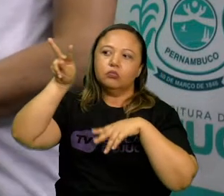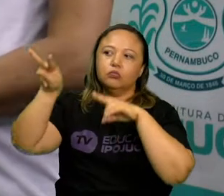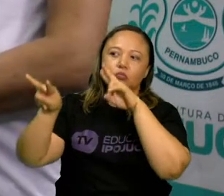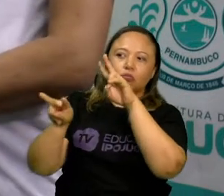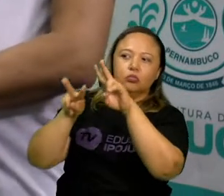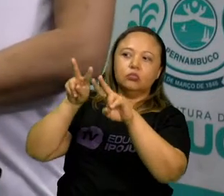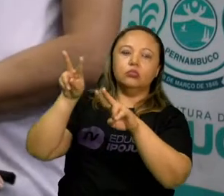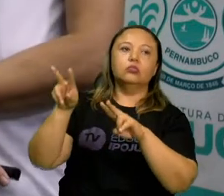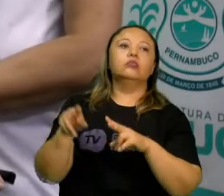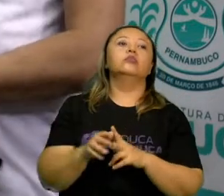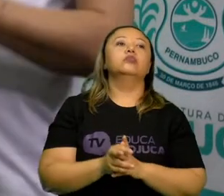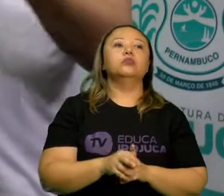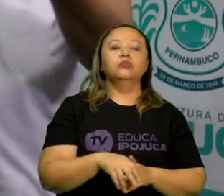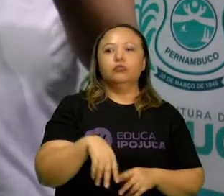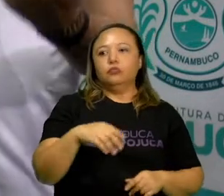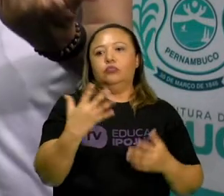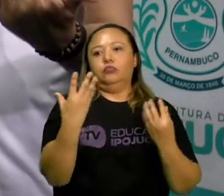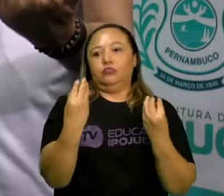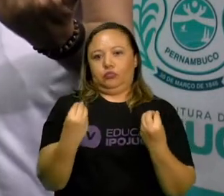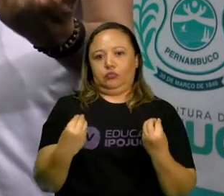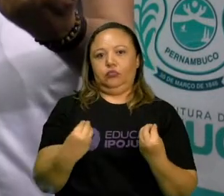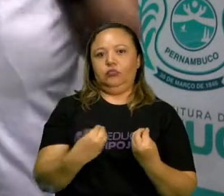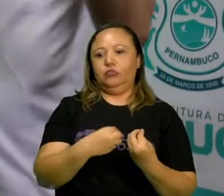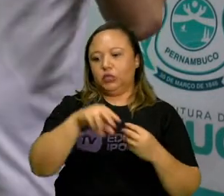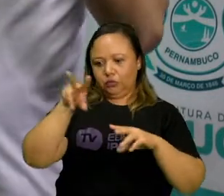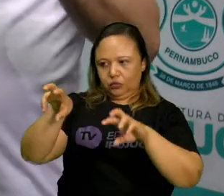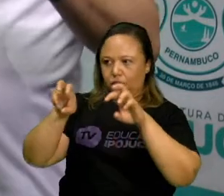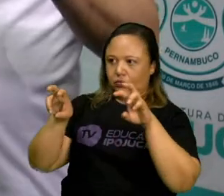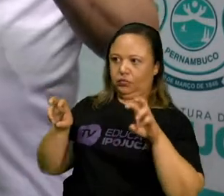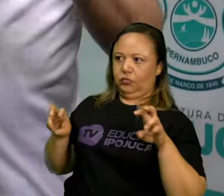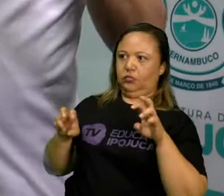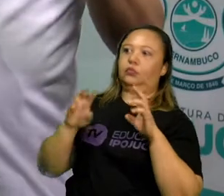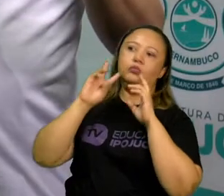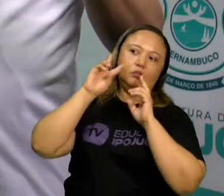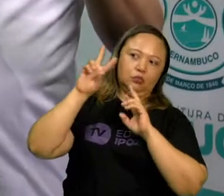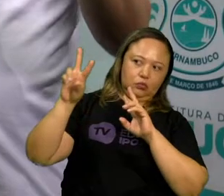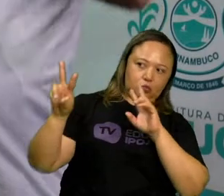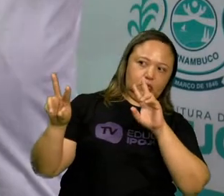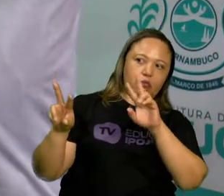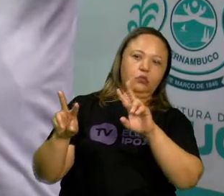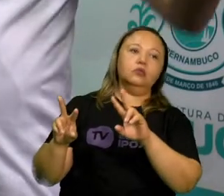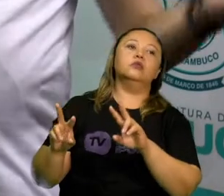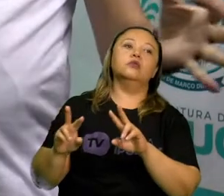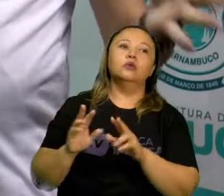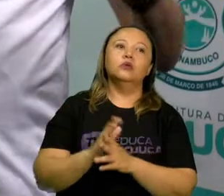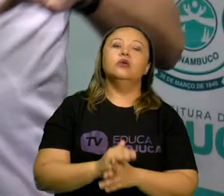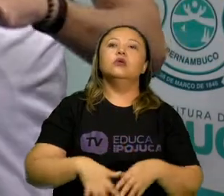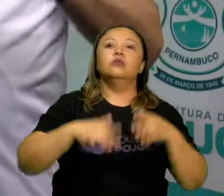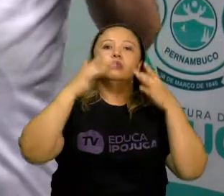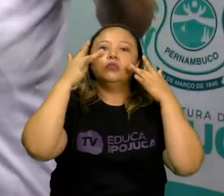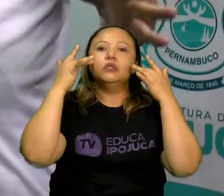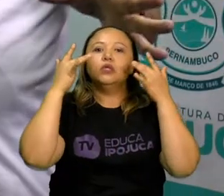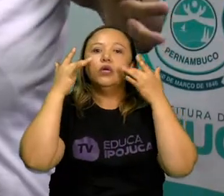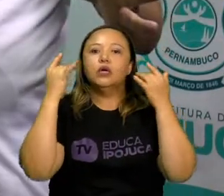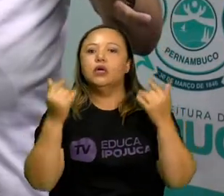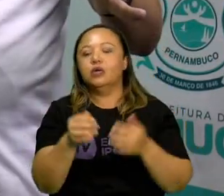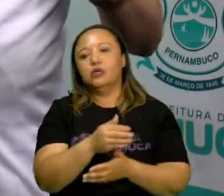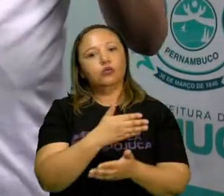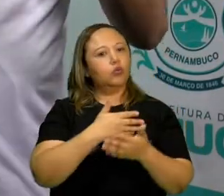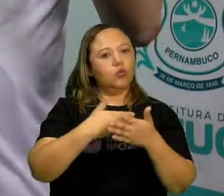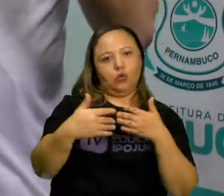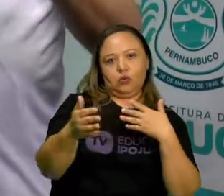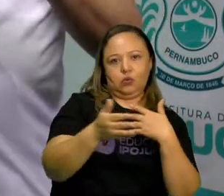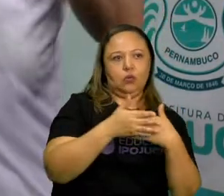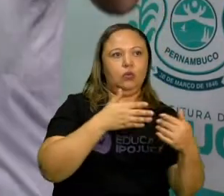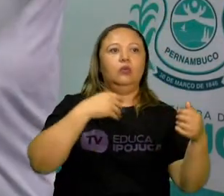Pois é, mas não é o ator, não? Então, também, a tríade do teatro, seja ele qual for, humano ou animado,